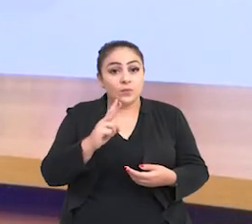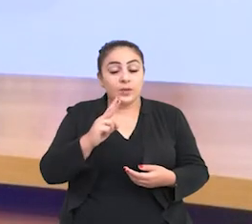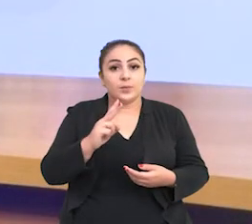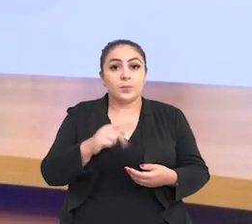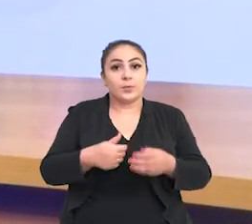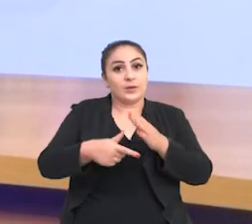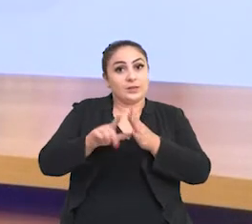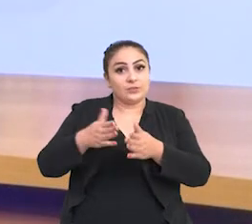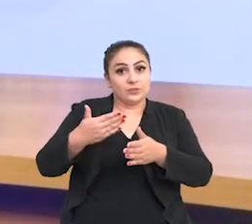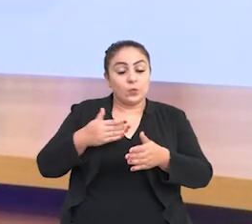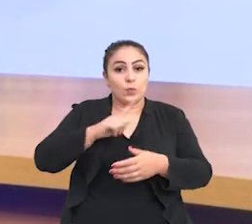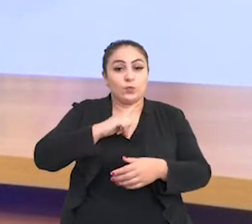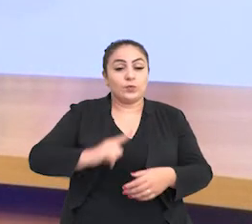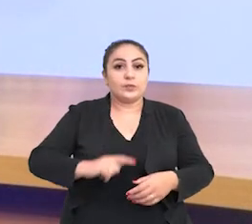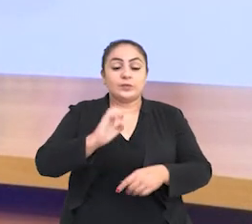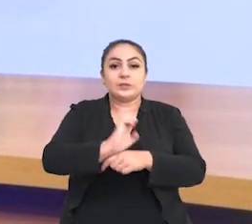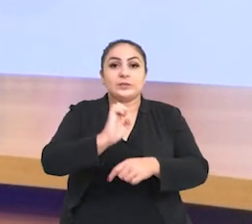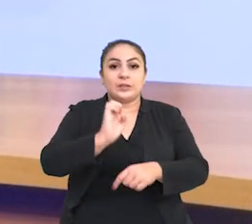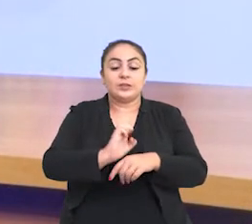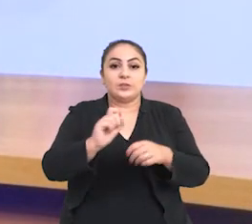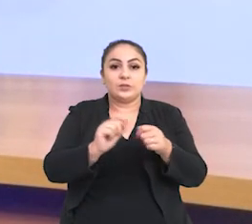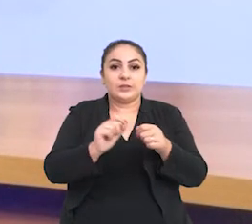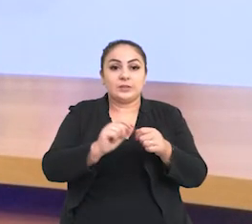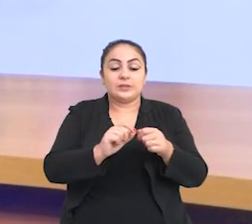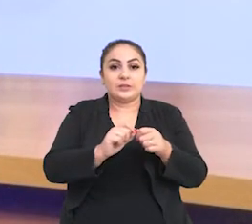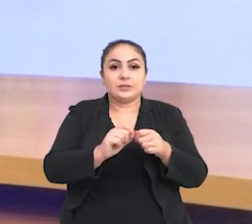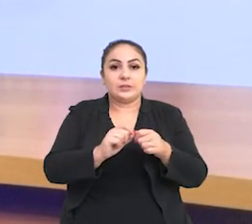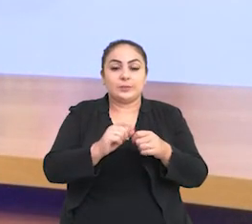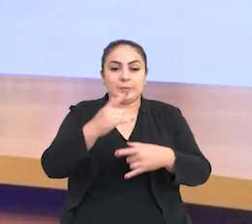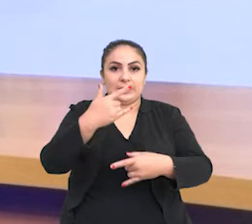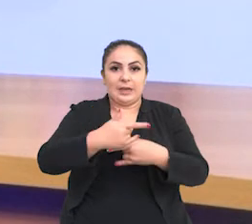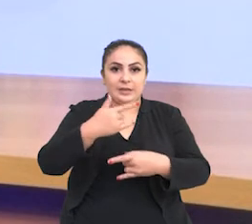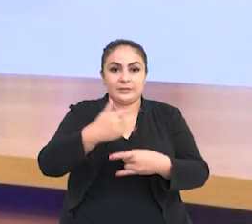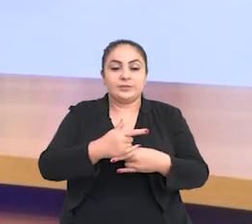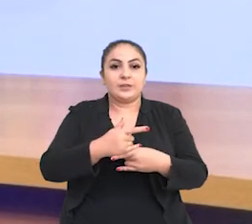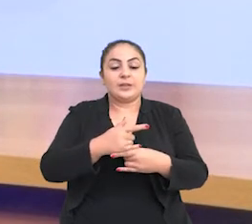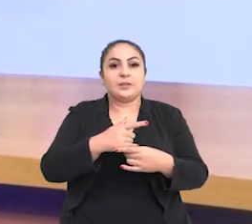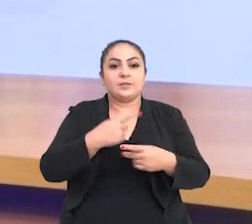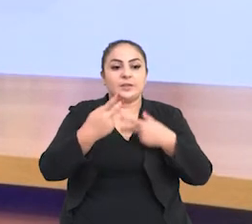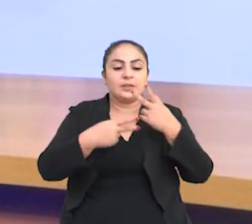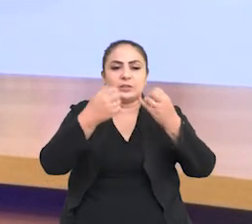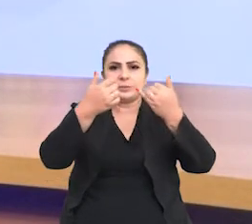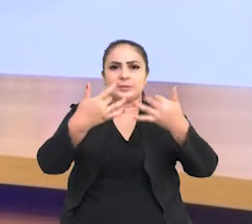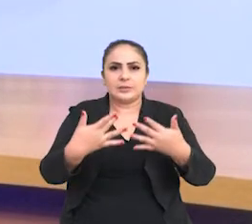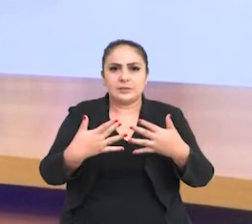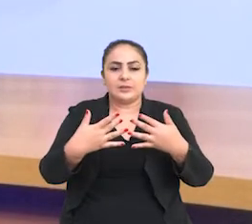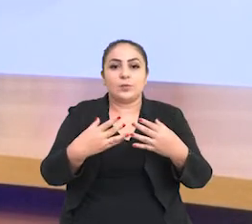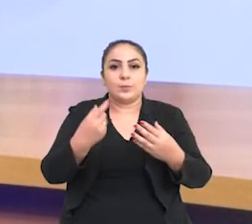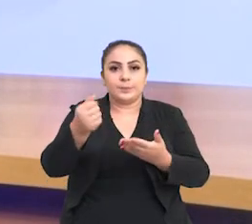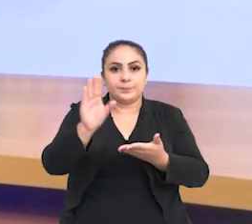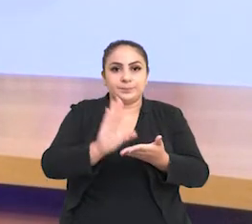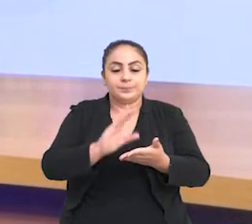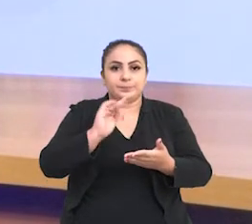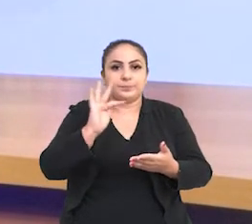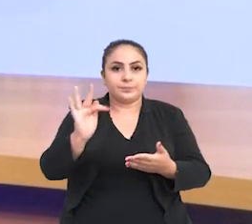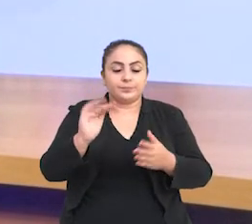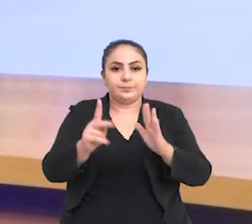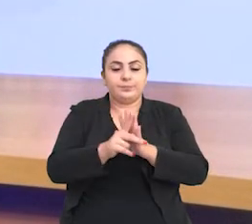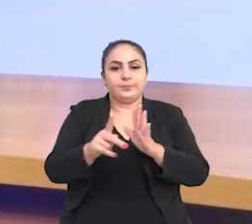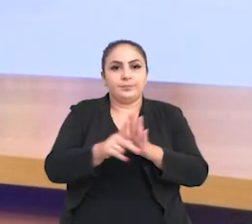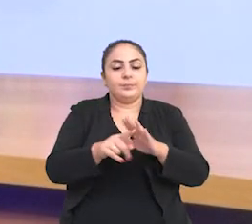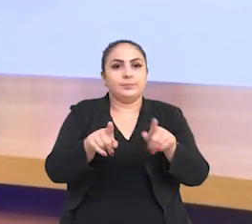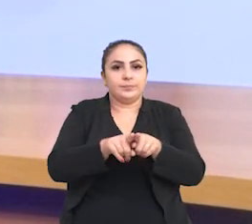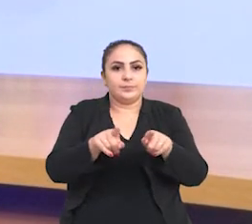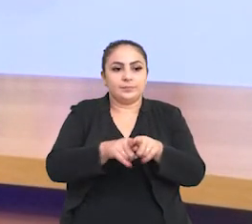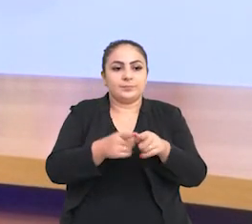Como vimos no bloco anterior, o Governo do Estado fez uma transmissão pela internet para esclarecer a vinda de recursos